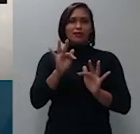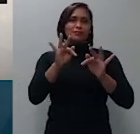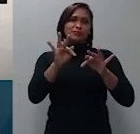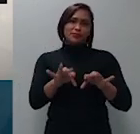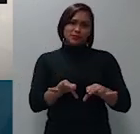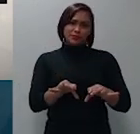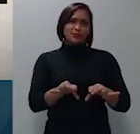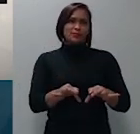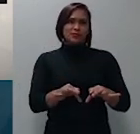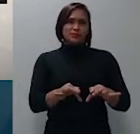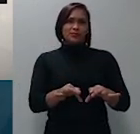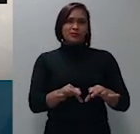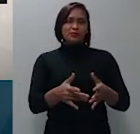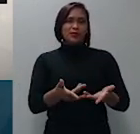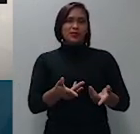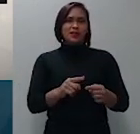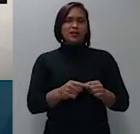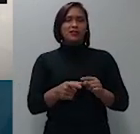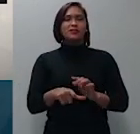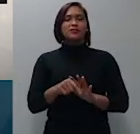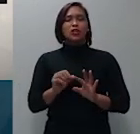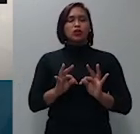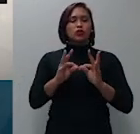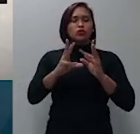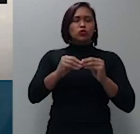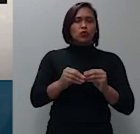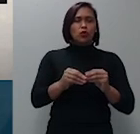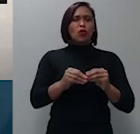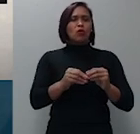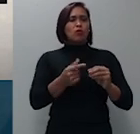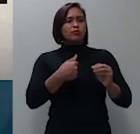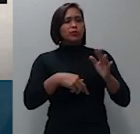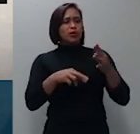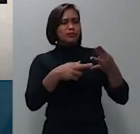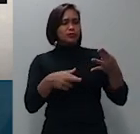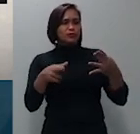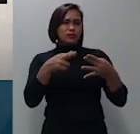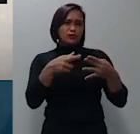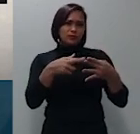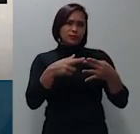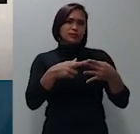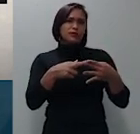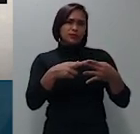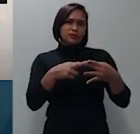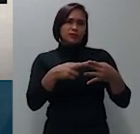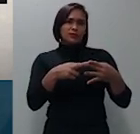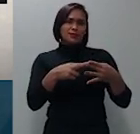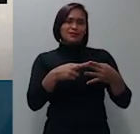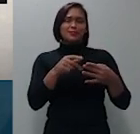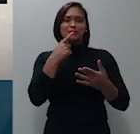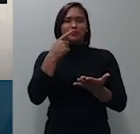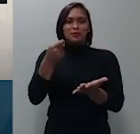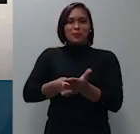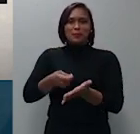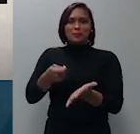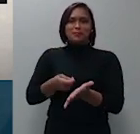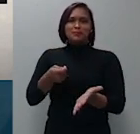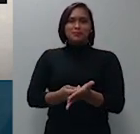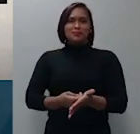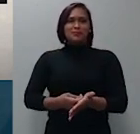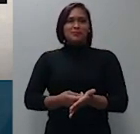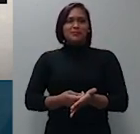consumam todos os recursos da empresa em recuperação para pagamento de poucos credores